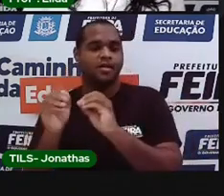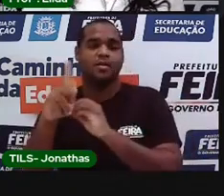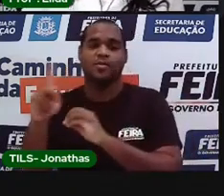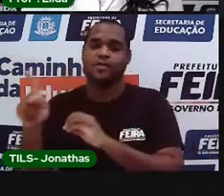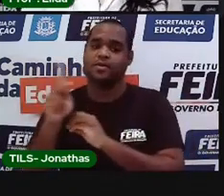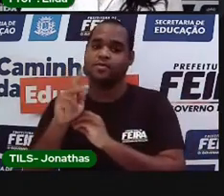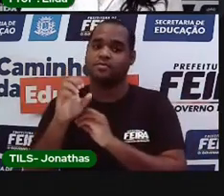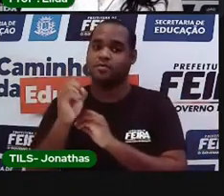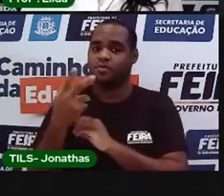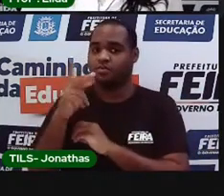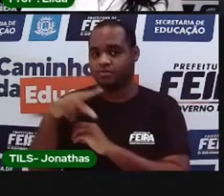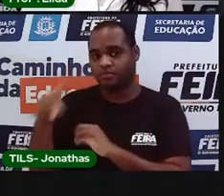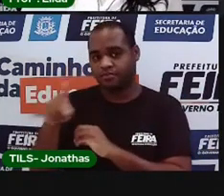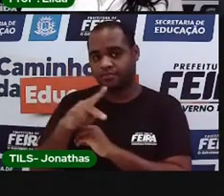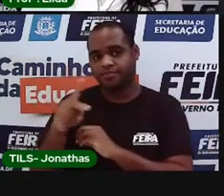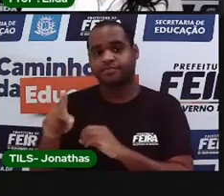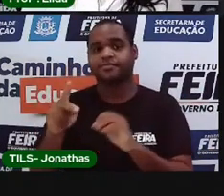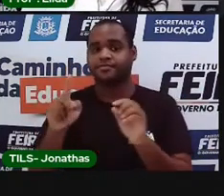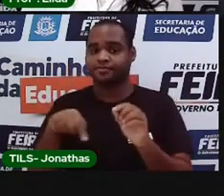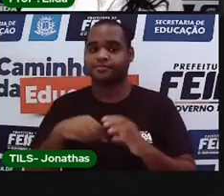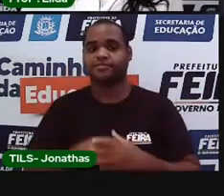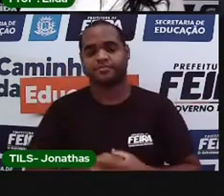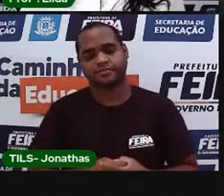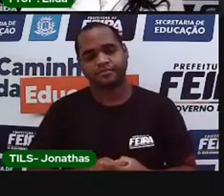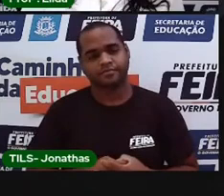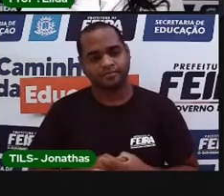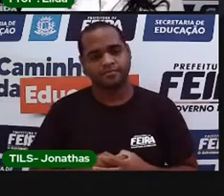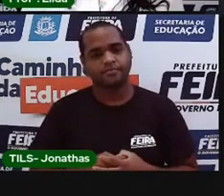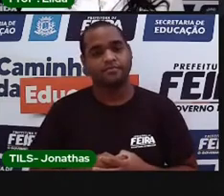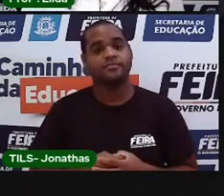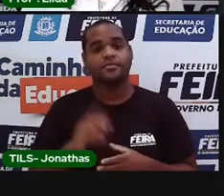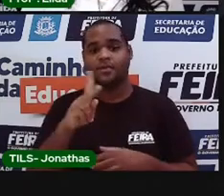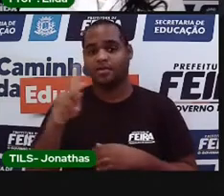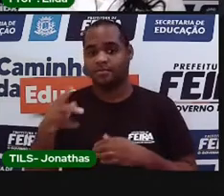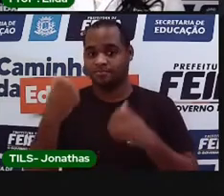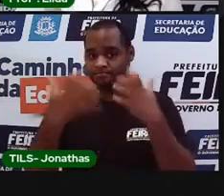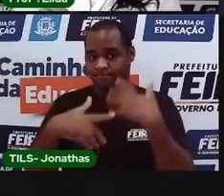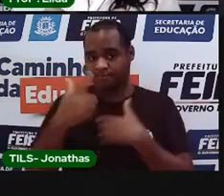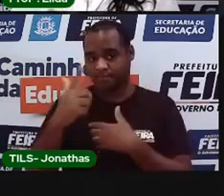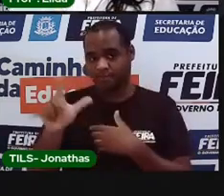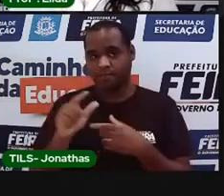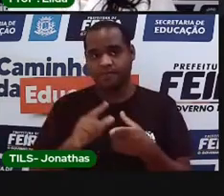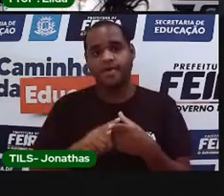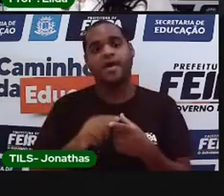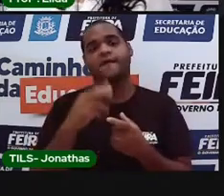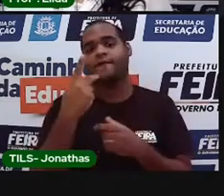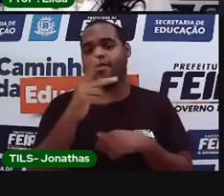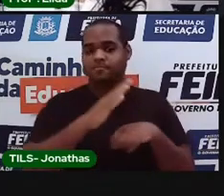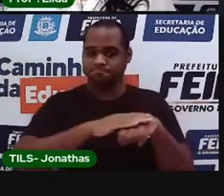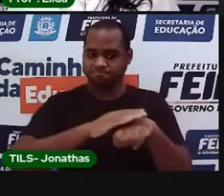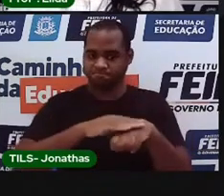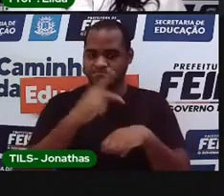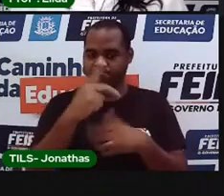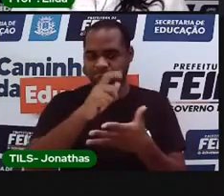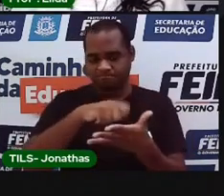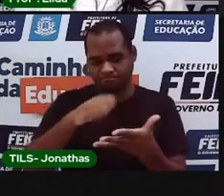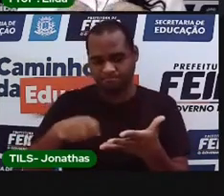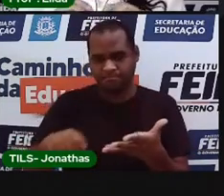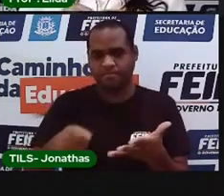professor ou a sua professora. A Pró explica de novo. Você vai escrever o bilhetinho